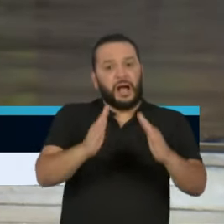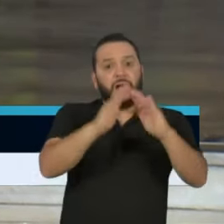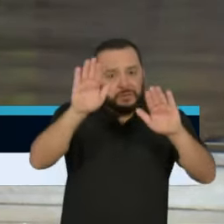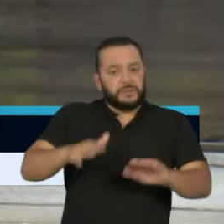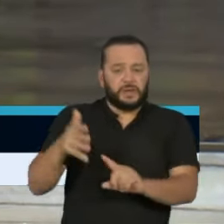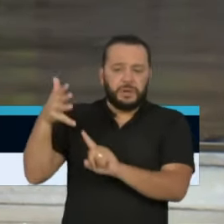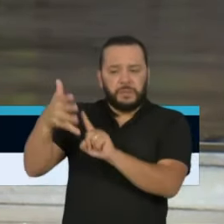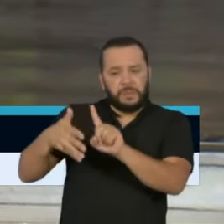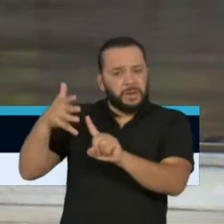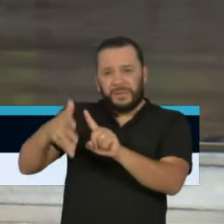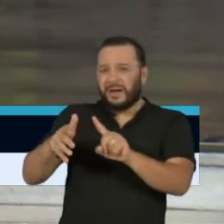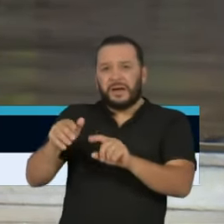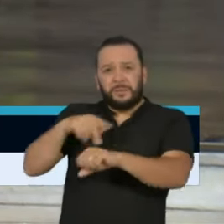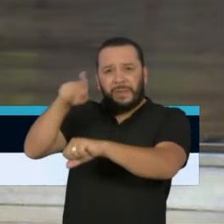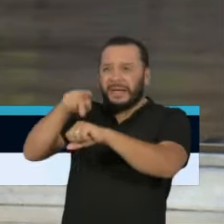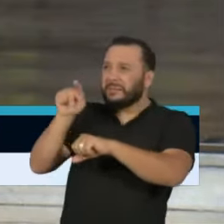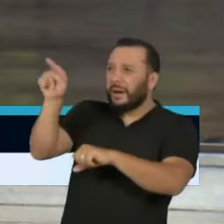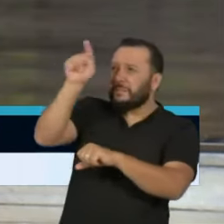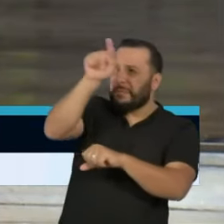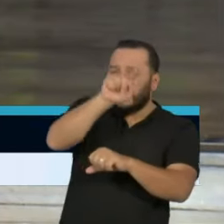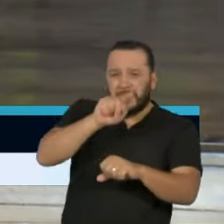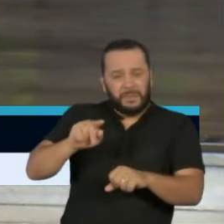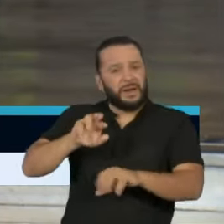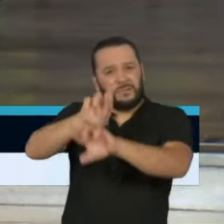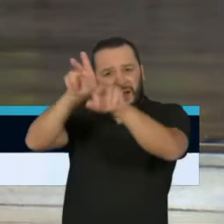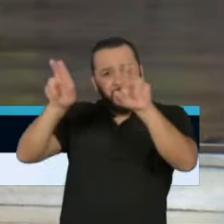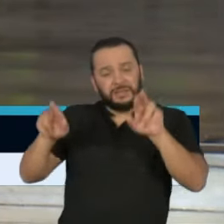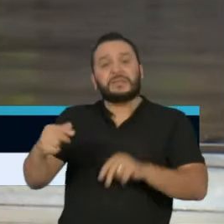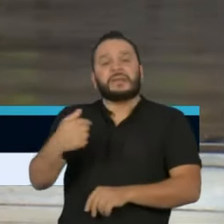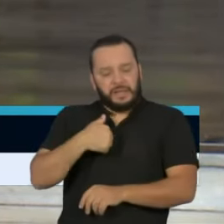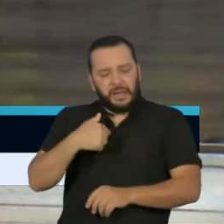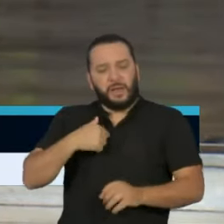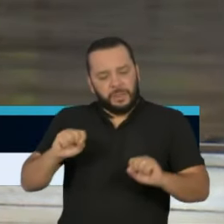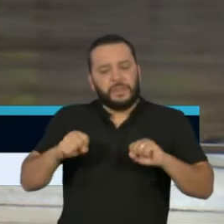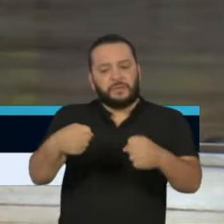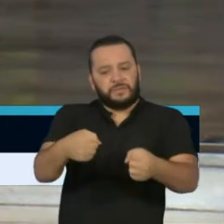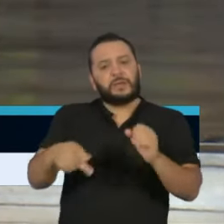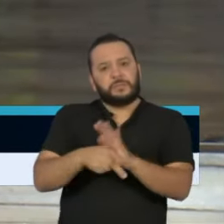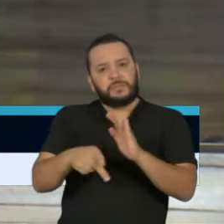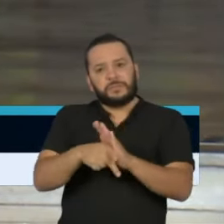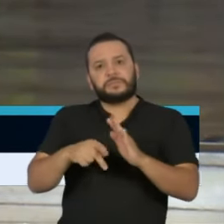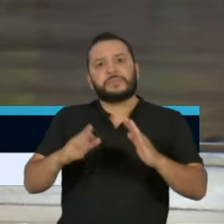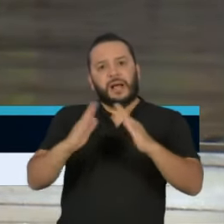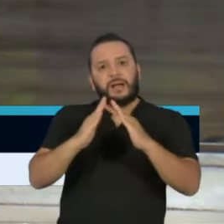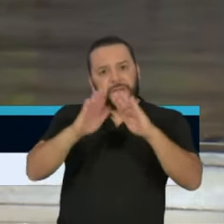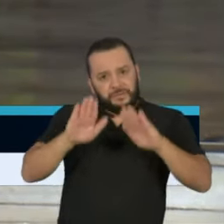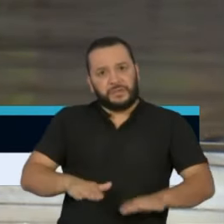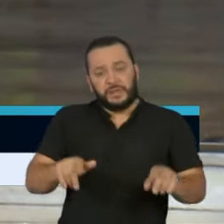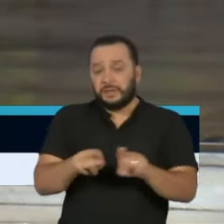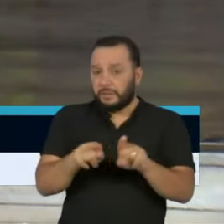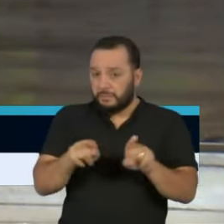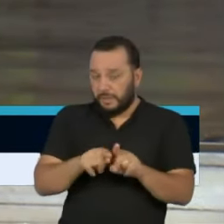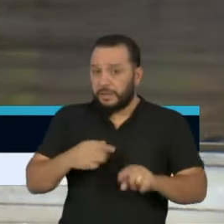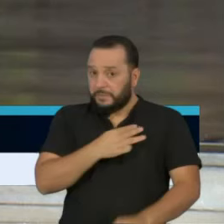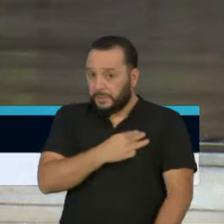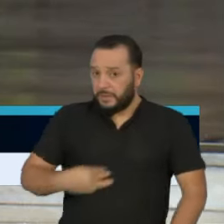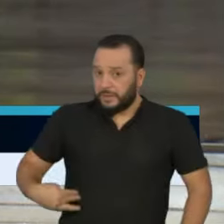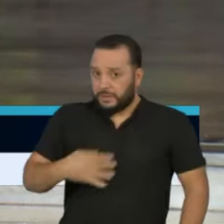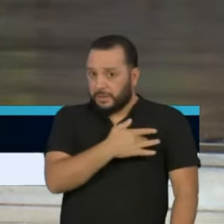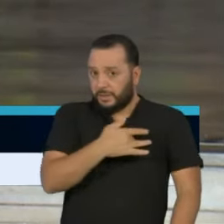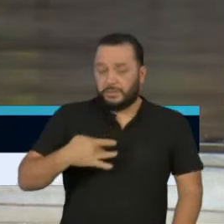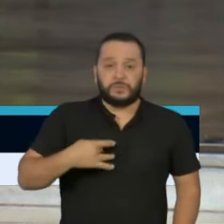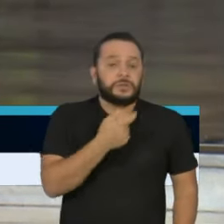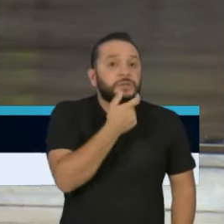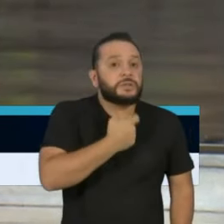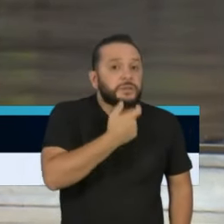quero lembrar, defendo o isolamento, o ministro da Saúde, Luiz Henrique Mandetta, o